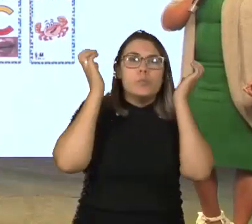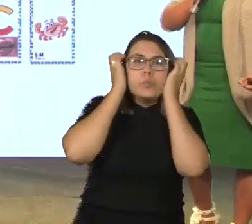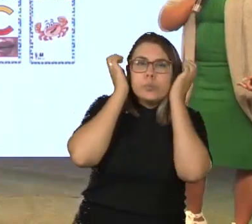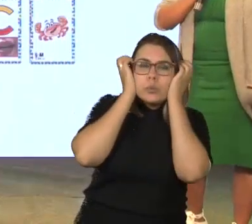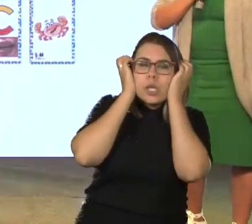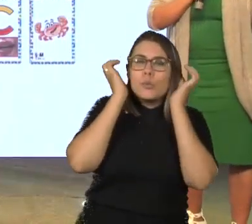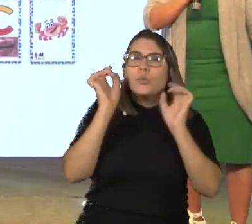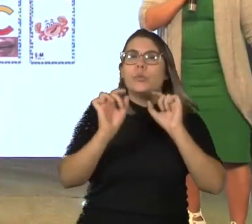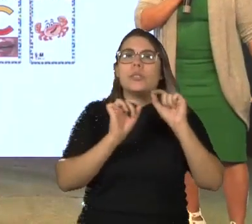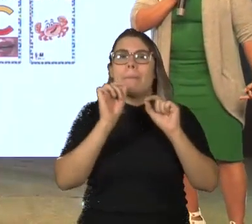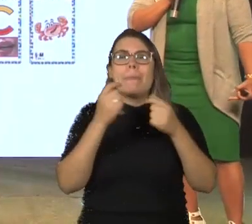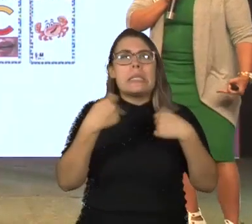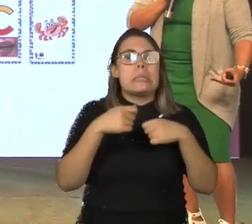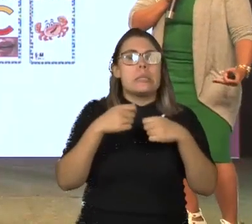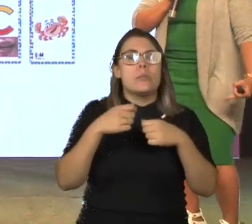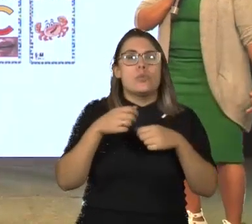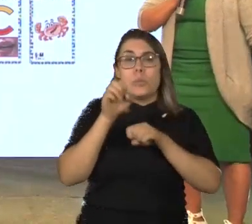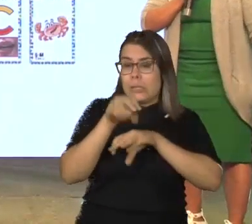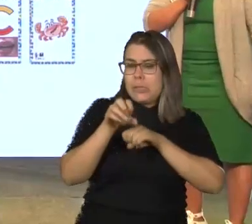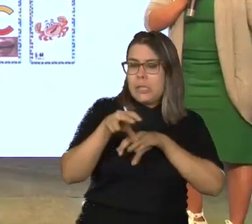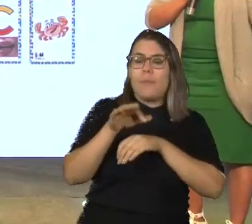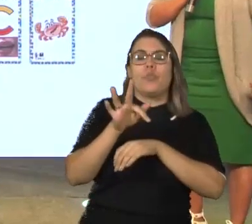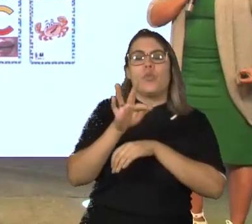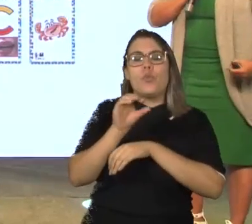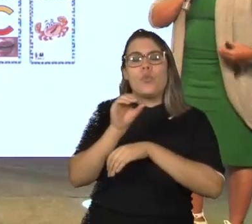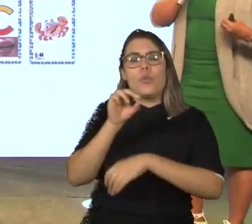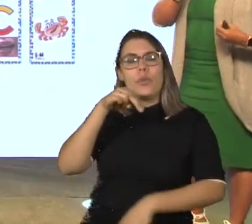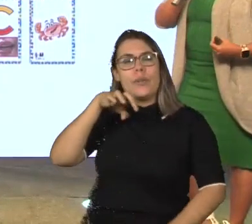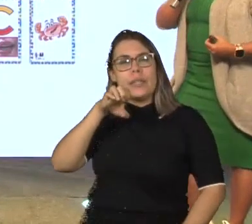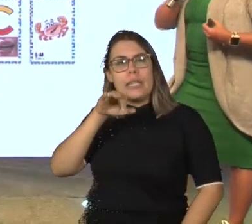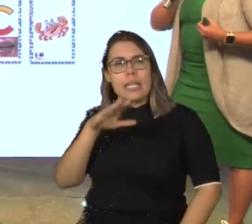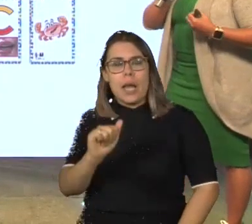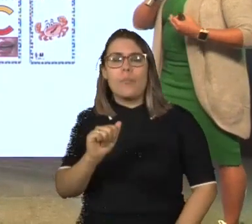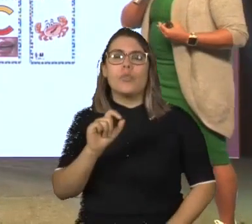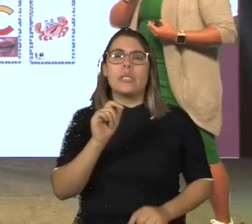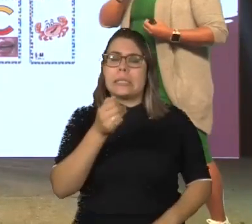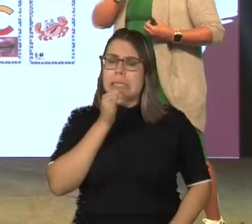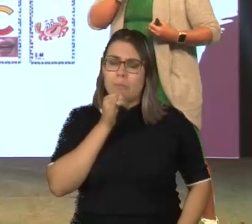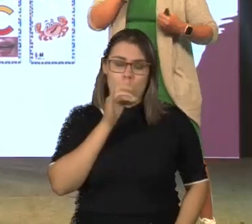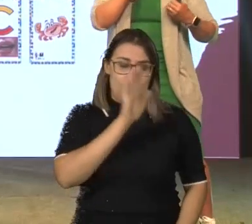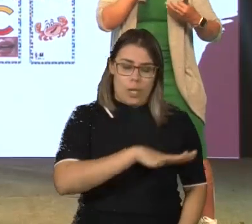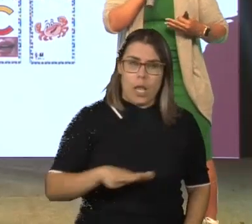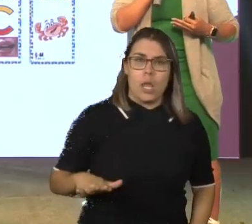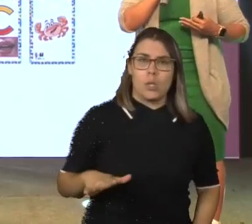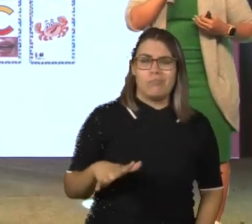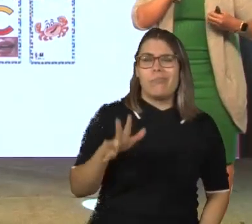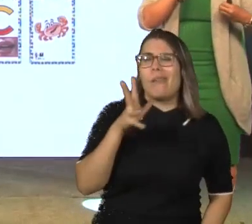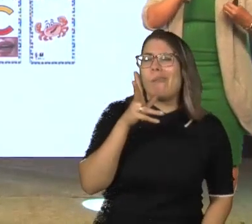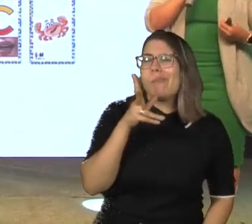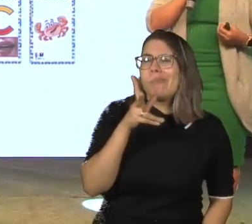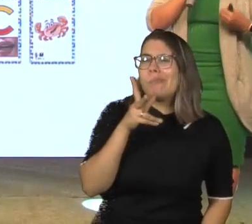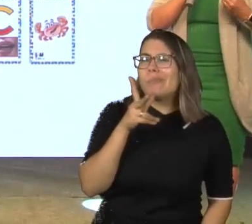em cima da metodologia fônica, como já foi falado aqui. Todas as vezes que uma criança demorava